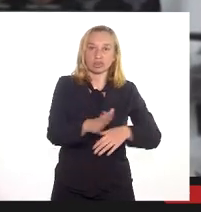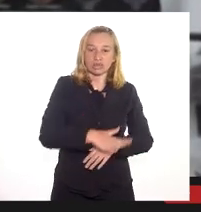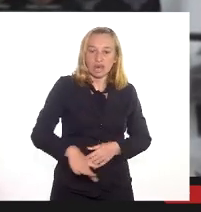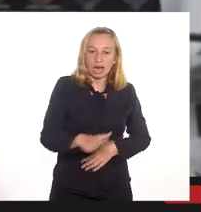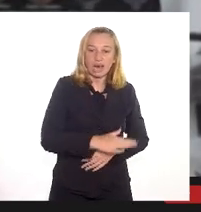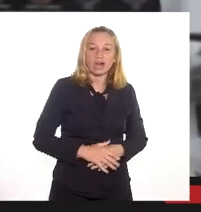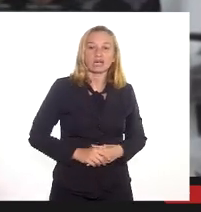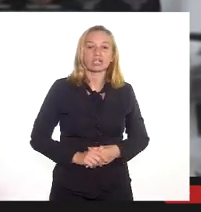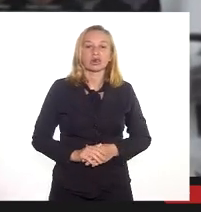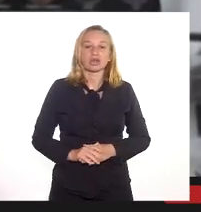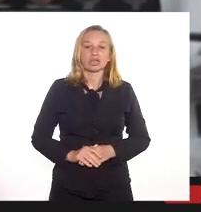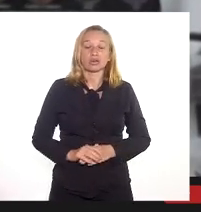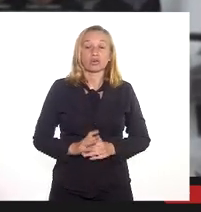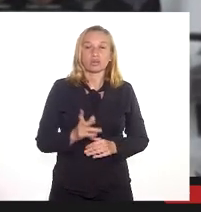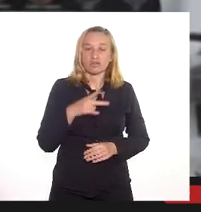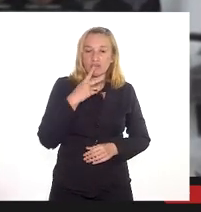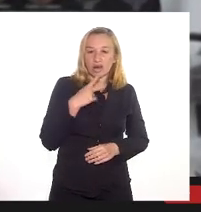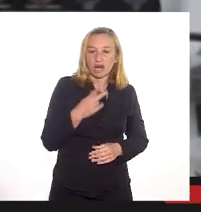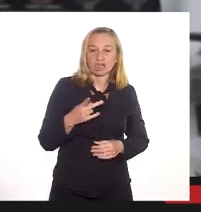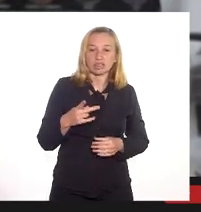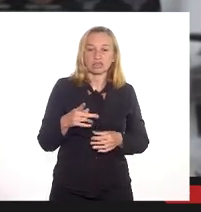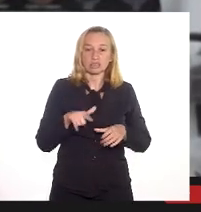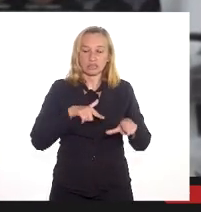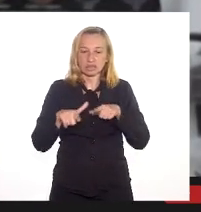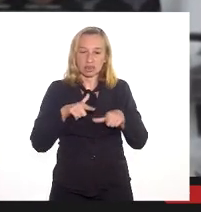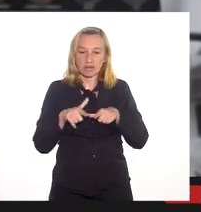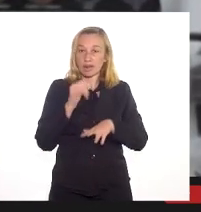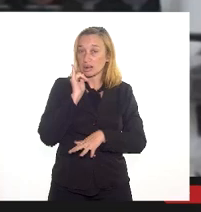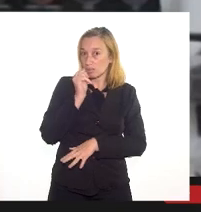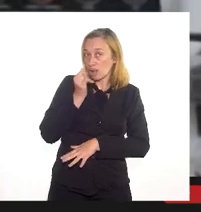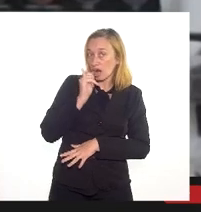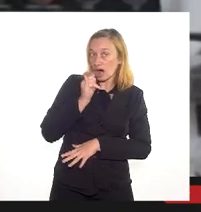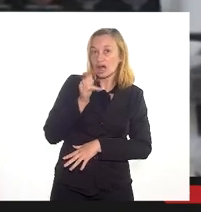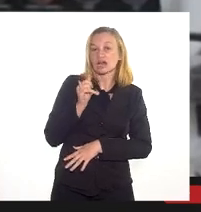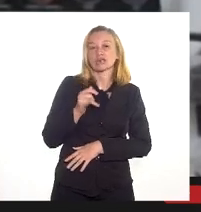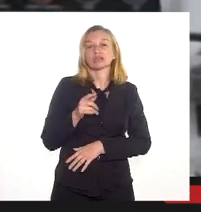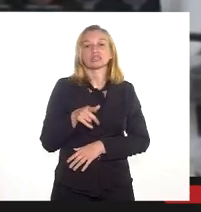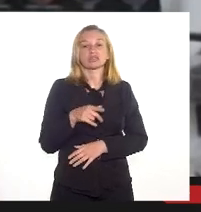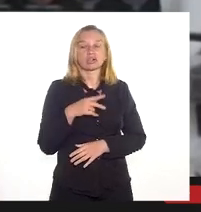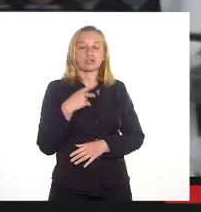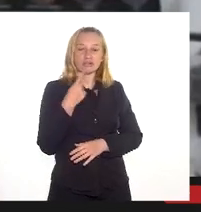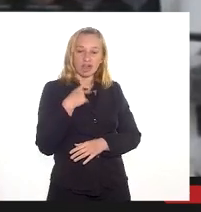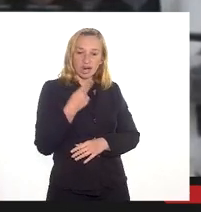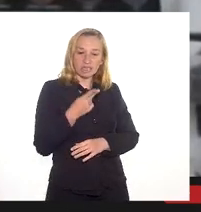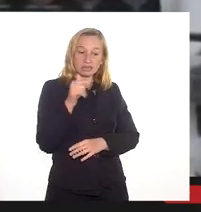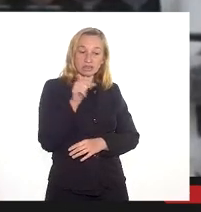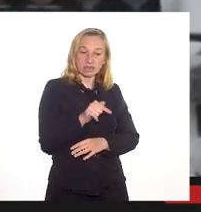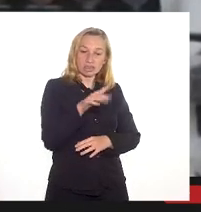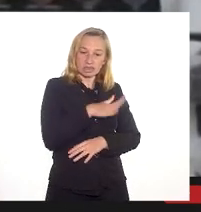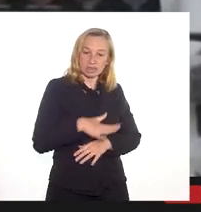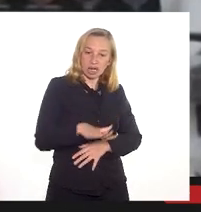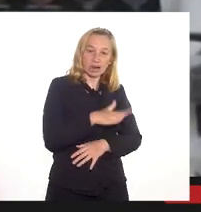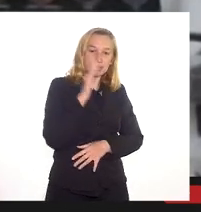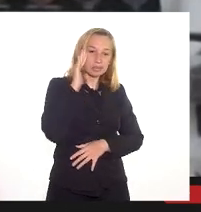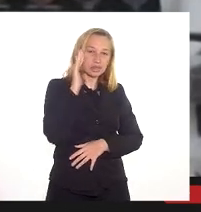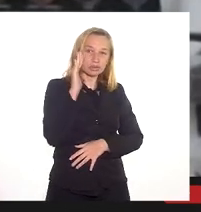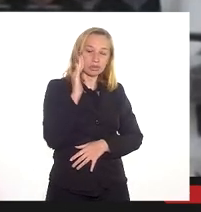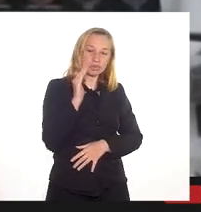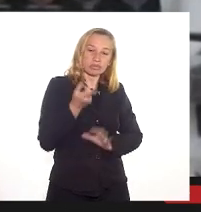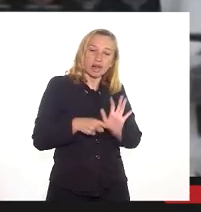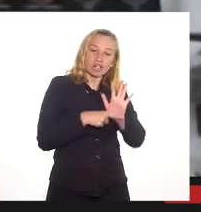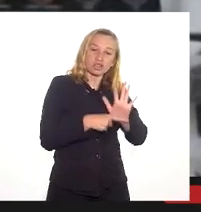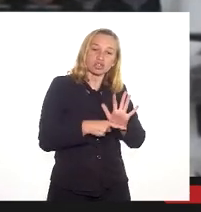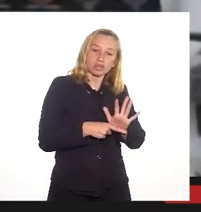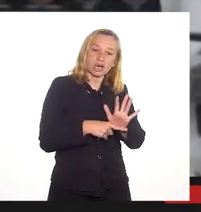então, quando a gente fala de serviços correlatos, a gente está caracterizando essa área, principalmente para atender